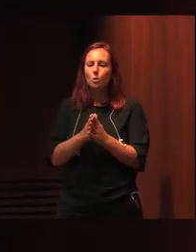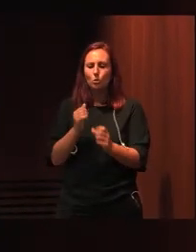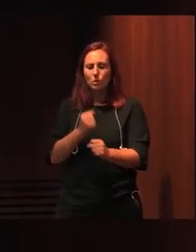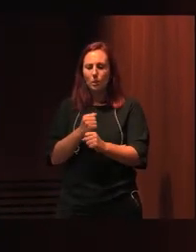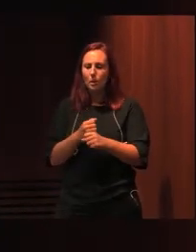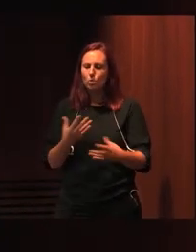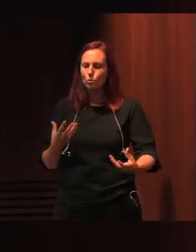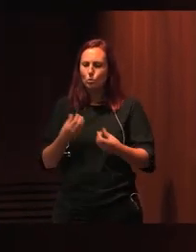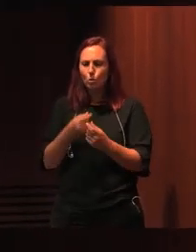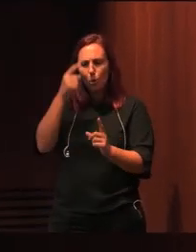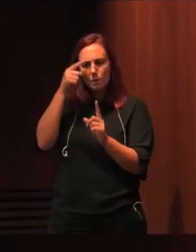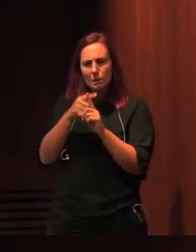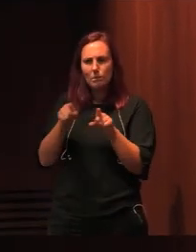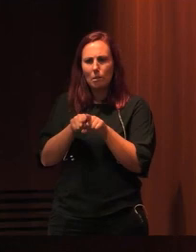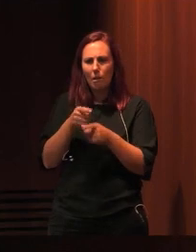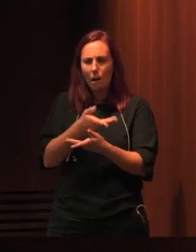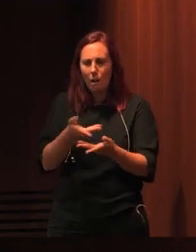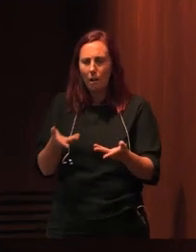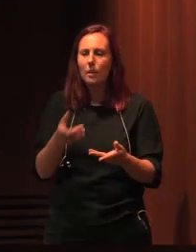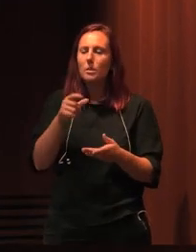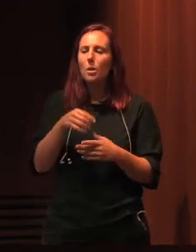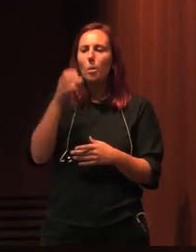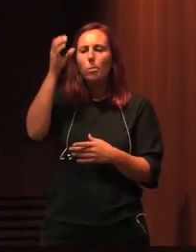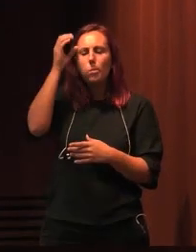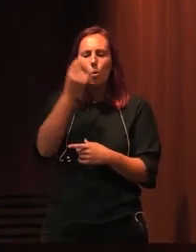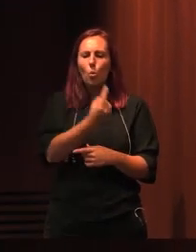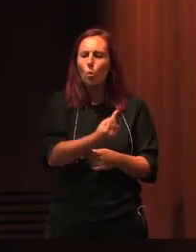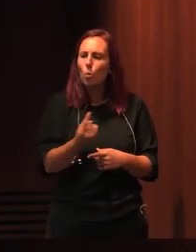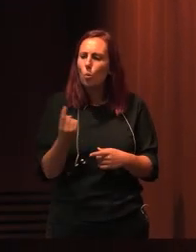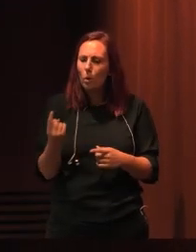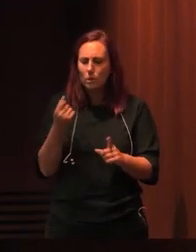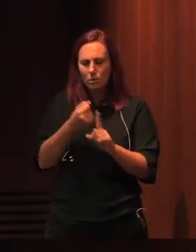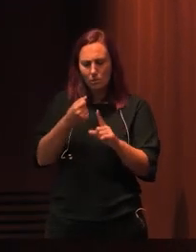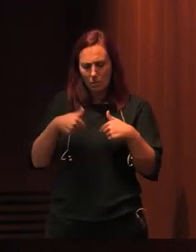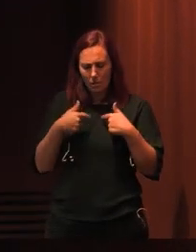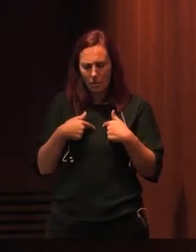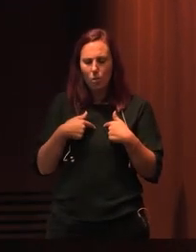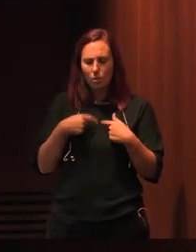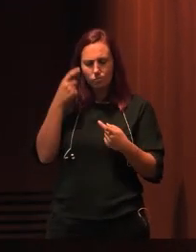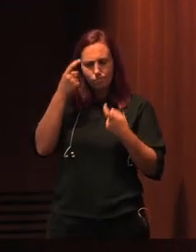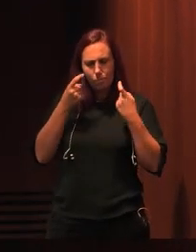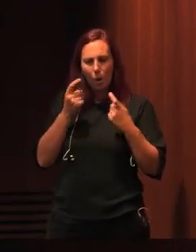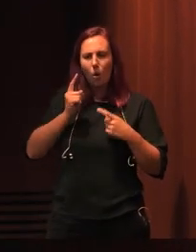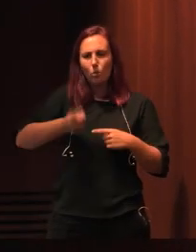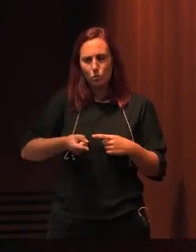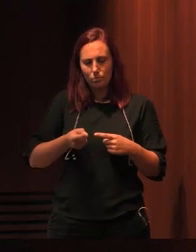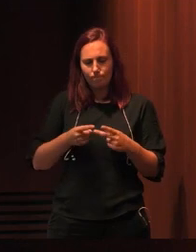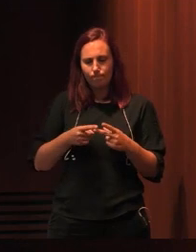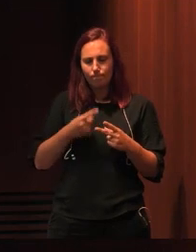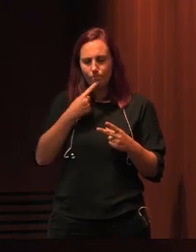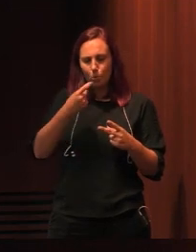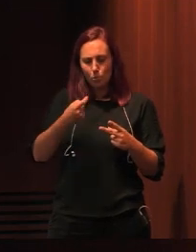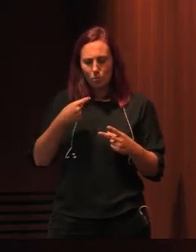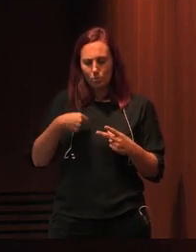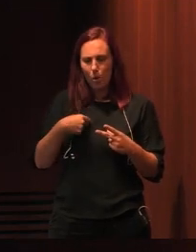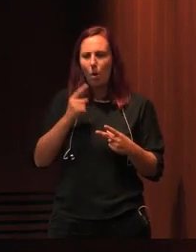conjunto por objetivos comuns, onde a inteligência de cada um se sinta desafiada a pensar, a interrogar-se,